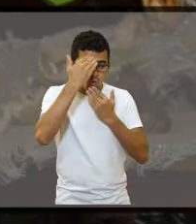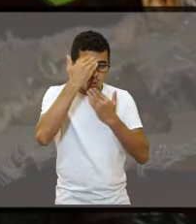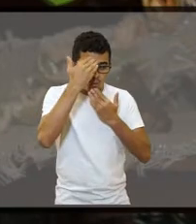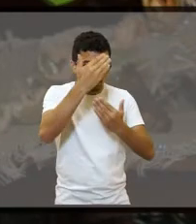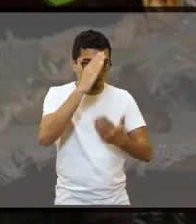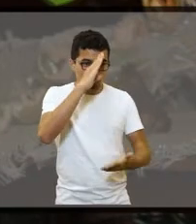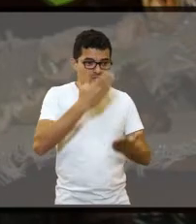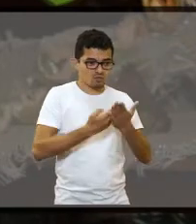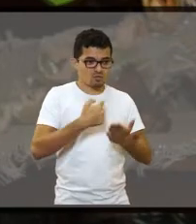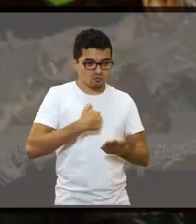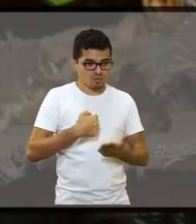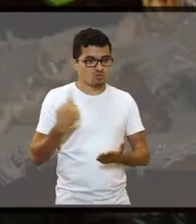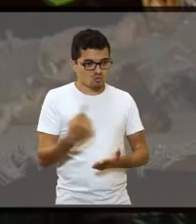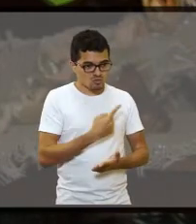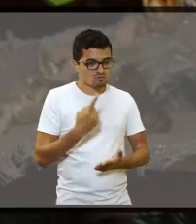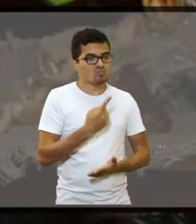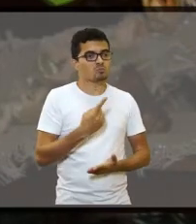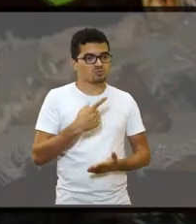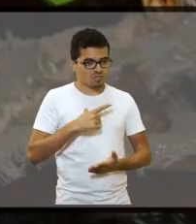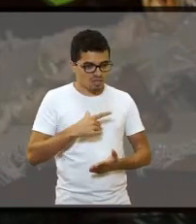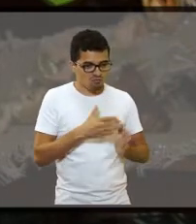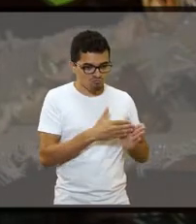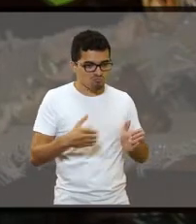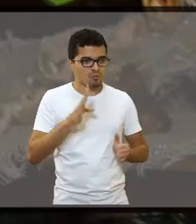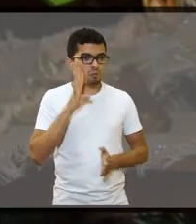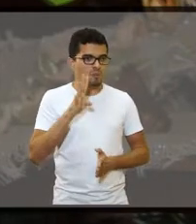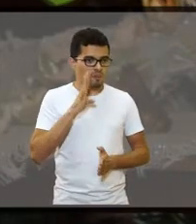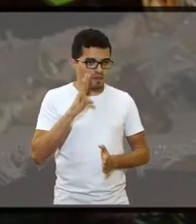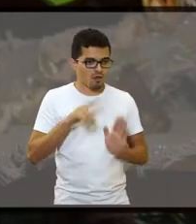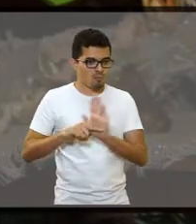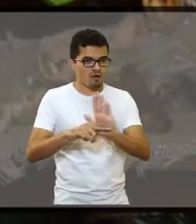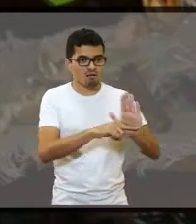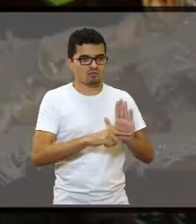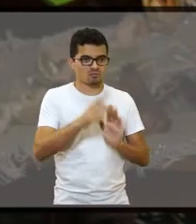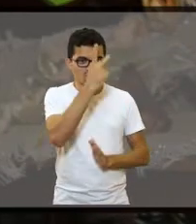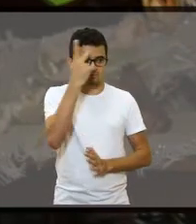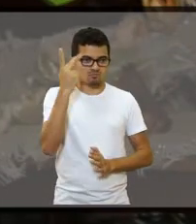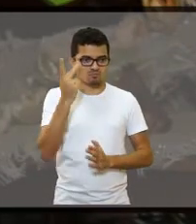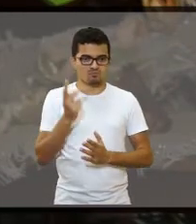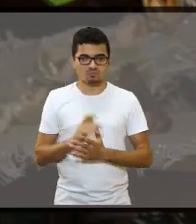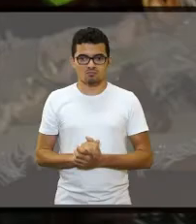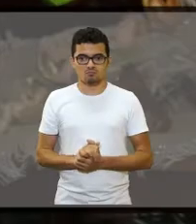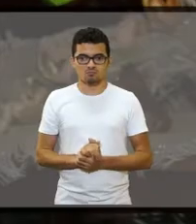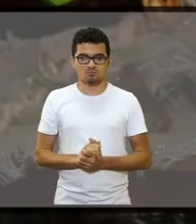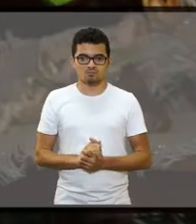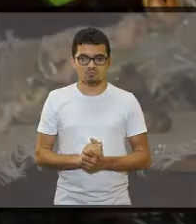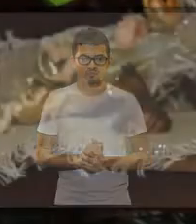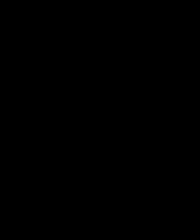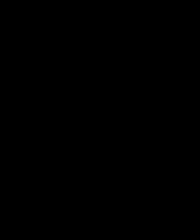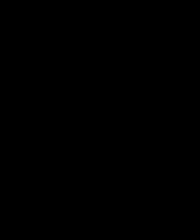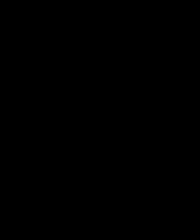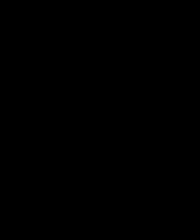obrigado por acreditar em mim. Se Deus quiser, vamos fazer um mandato bem legal nesses quatro anos para que a gente possa ajudar o máximo as pessoas.